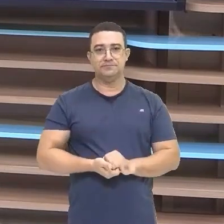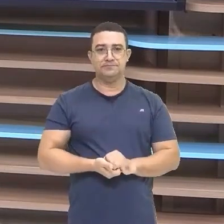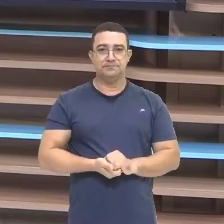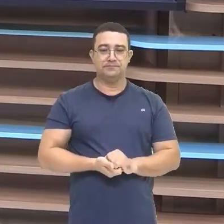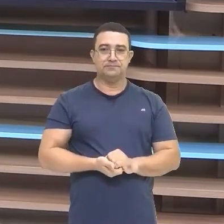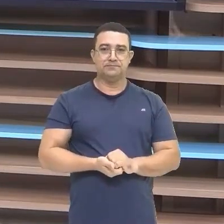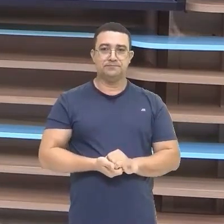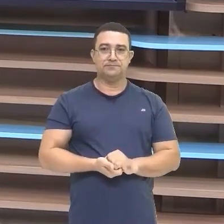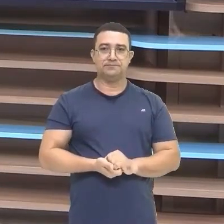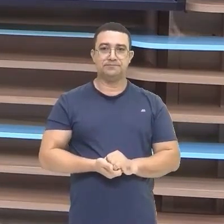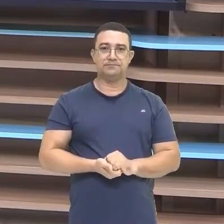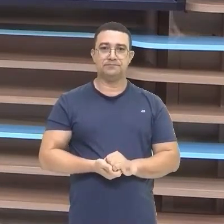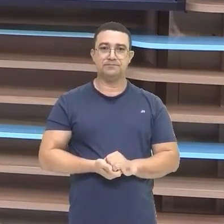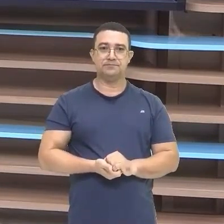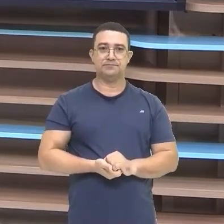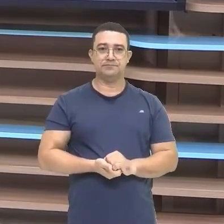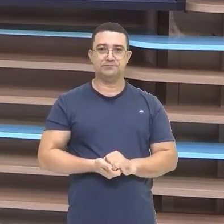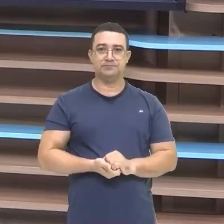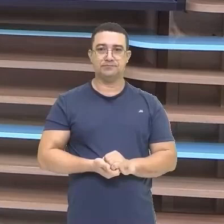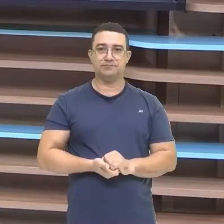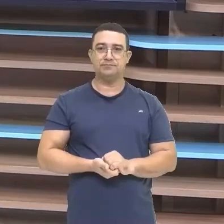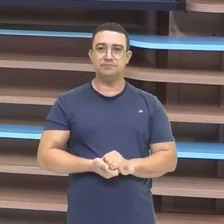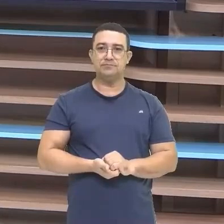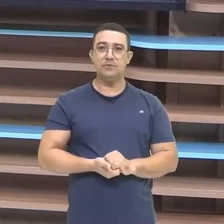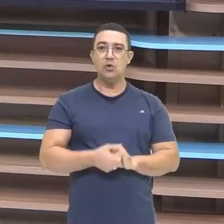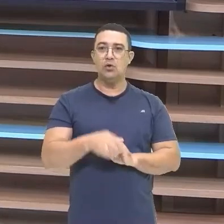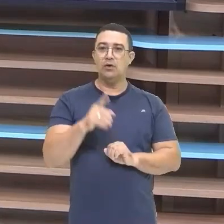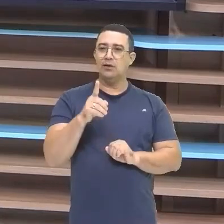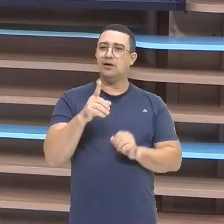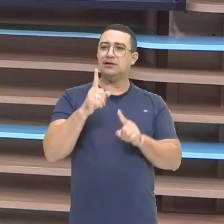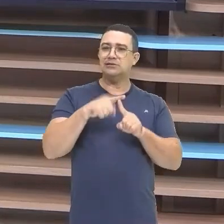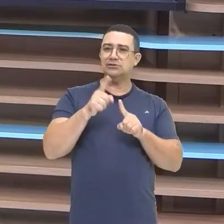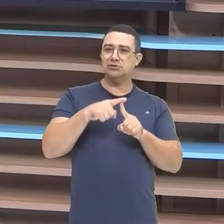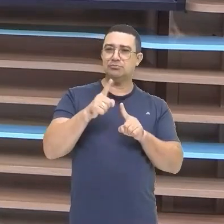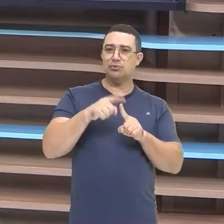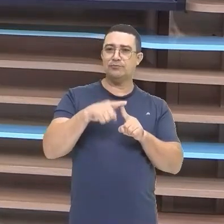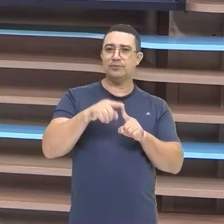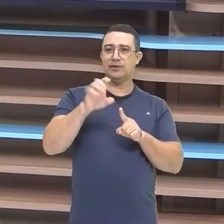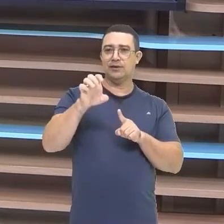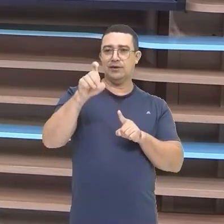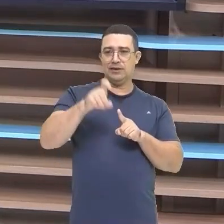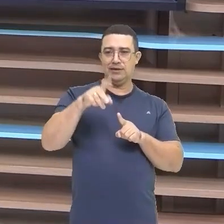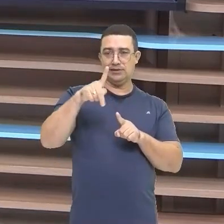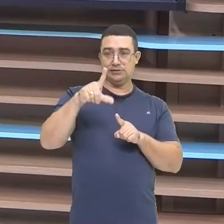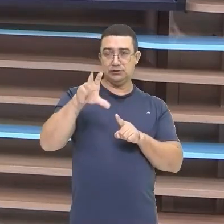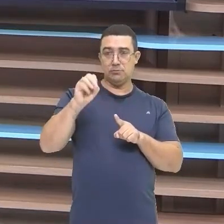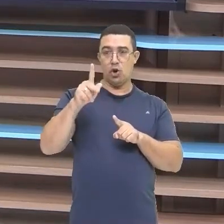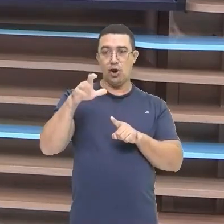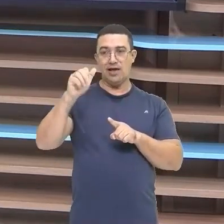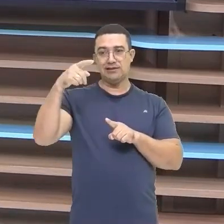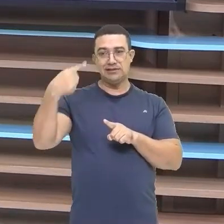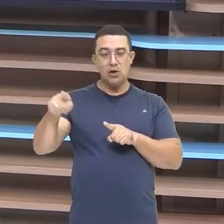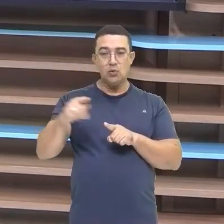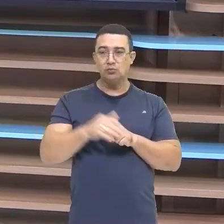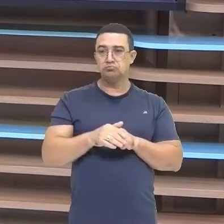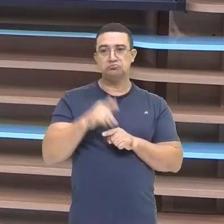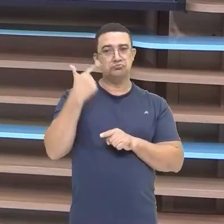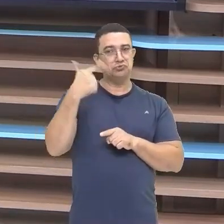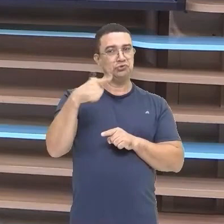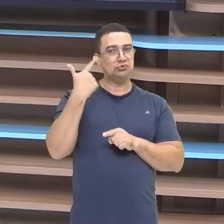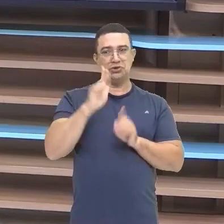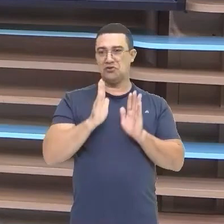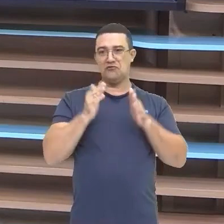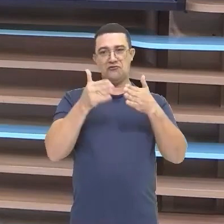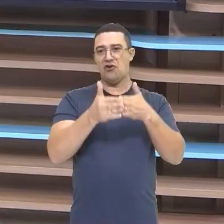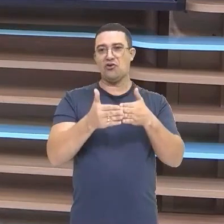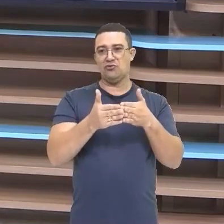ele vai Empregar as pessoas Onde ele vai Movimentar a economia Do país Diferentemente Desse tipo De